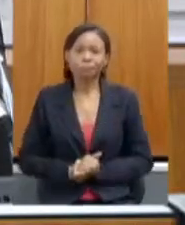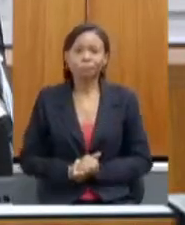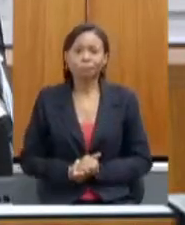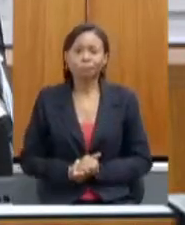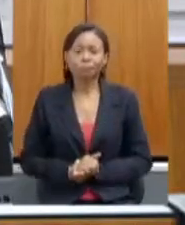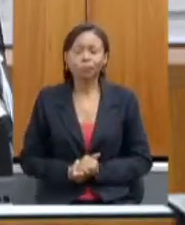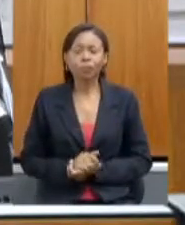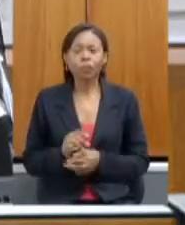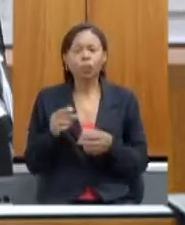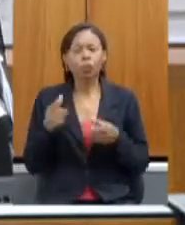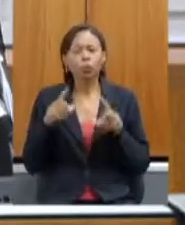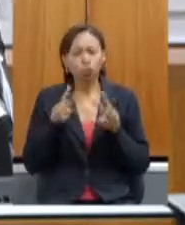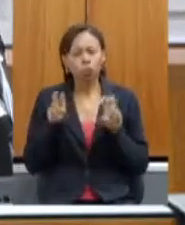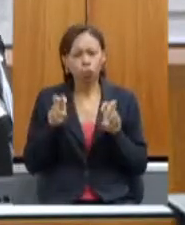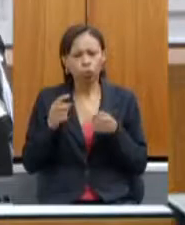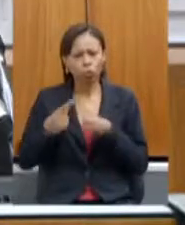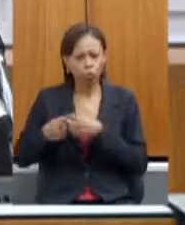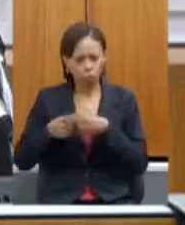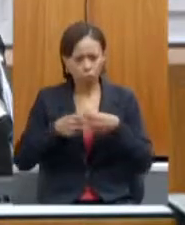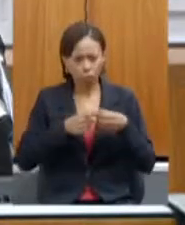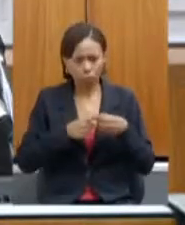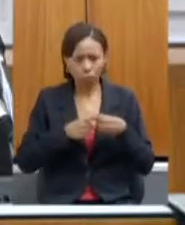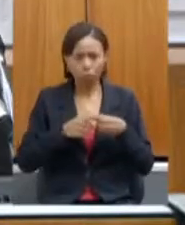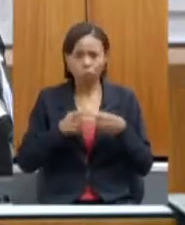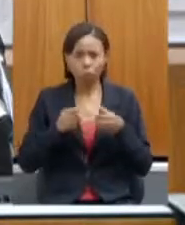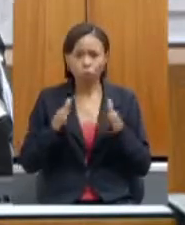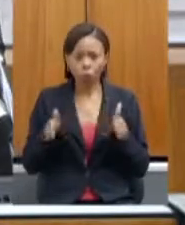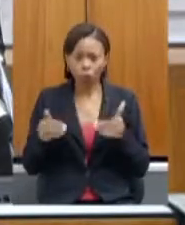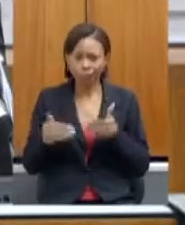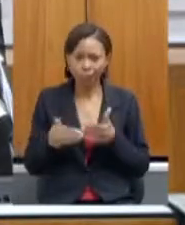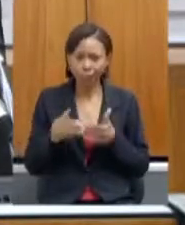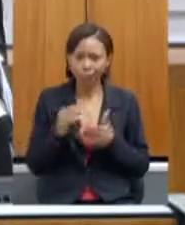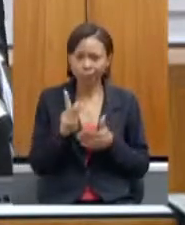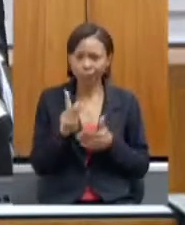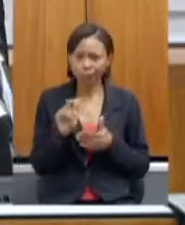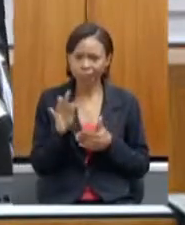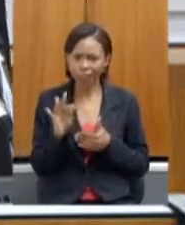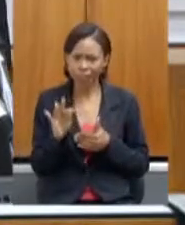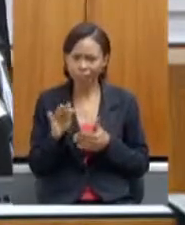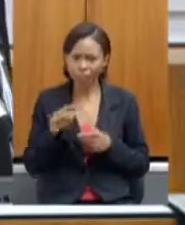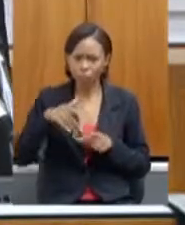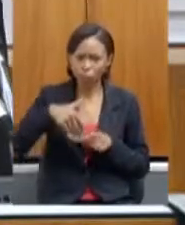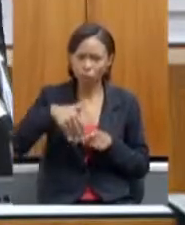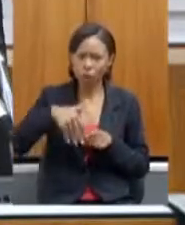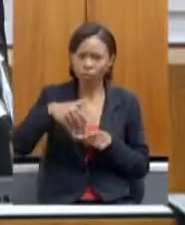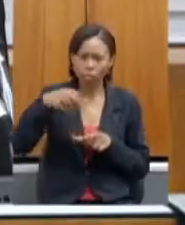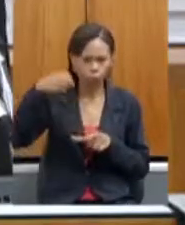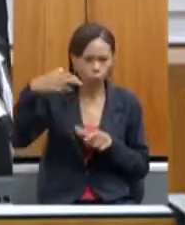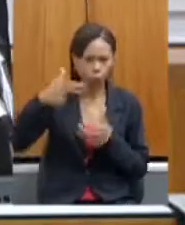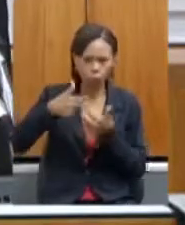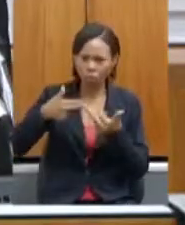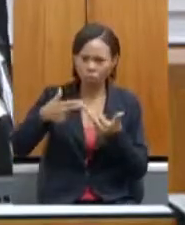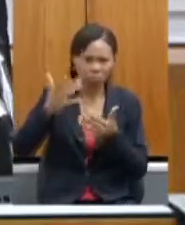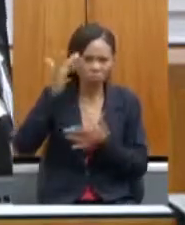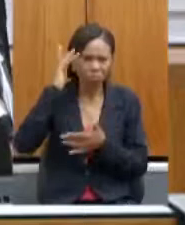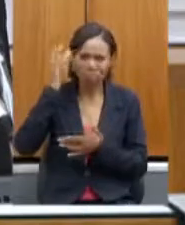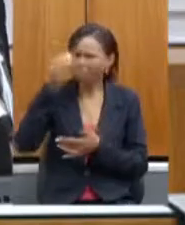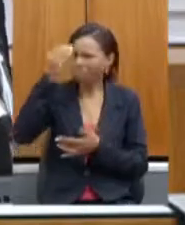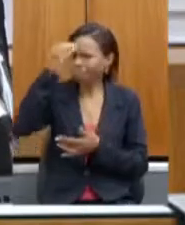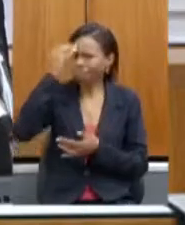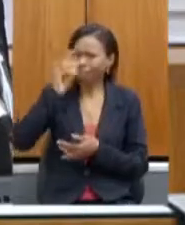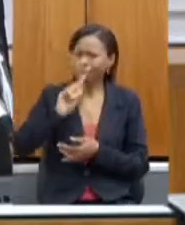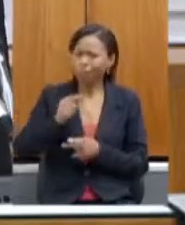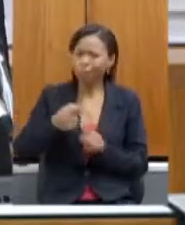aos municípios do kit de irrigação, eu realmente não tenho na memória, vou pedir assessoria aqui para ver se até o fim eu consigo, porque são muitos